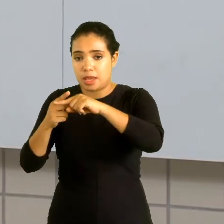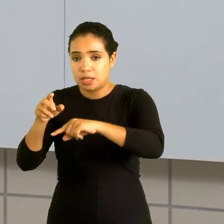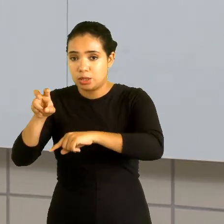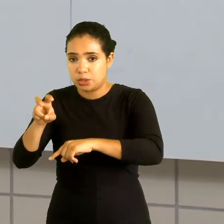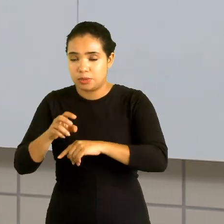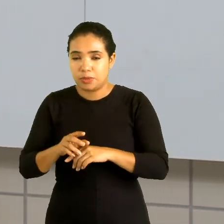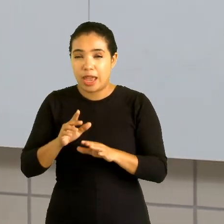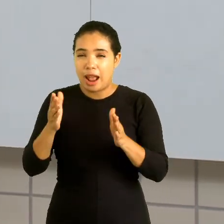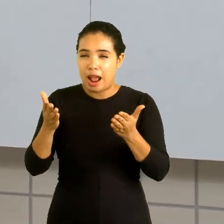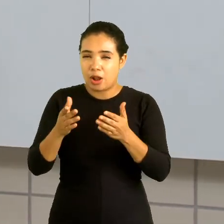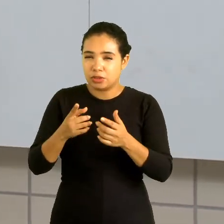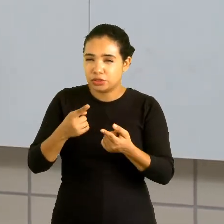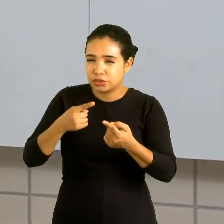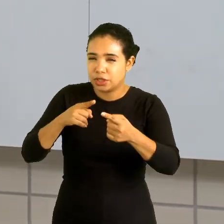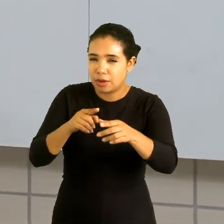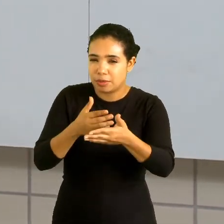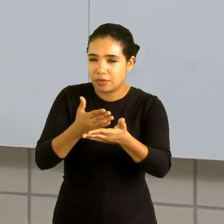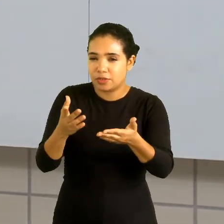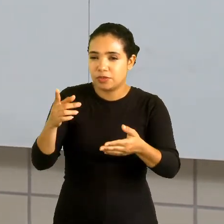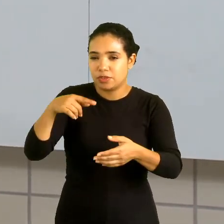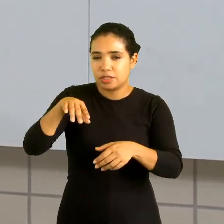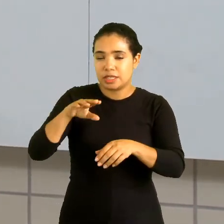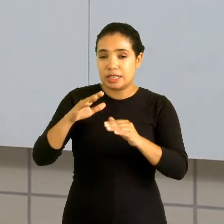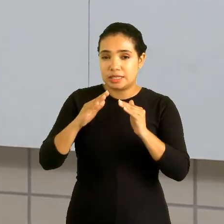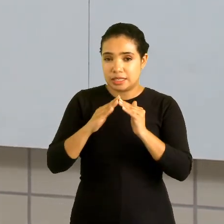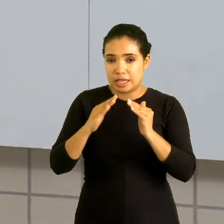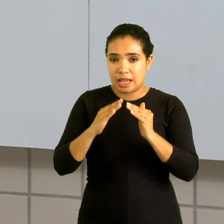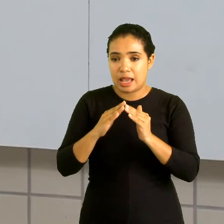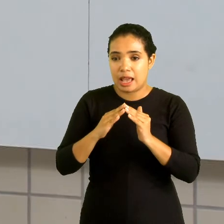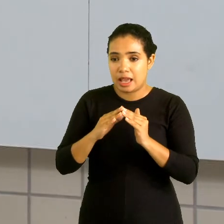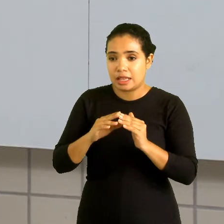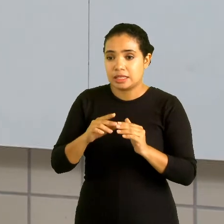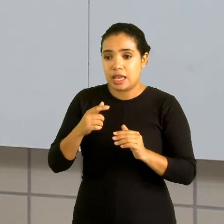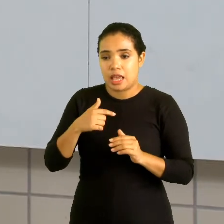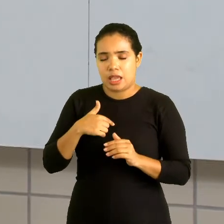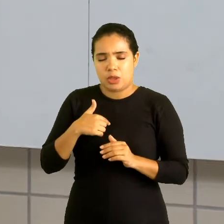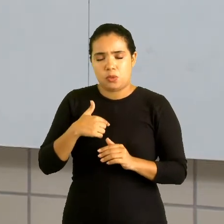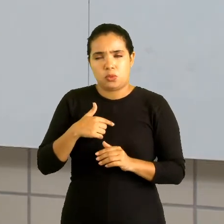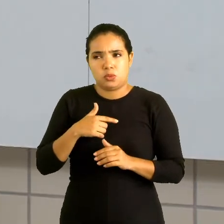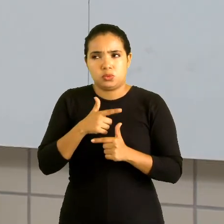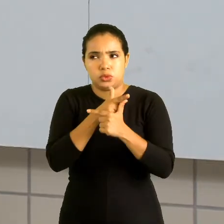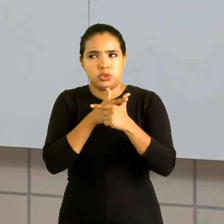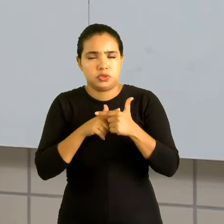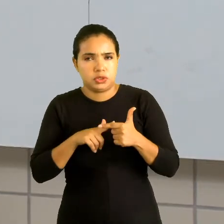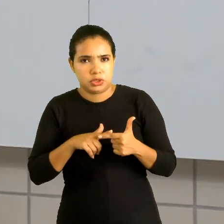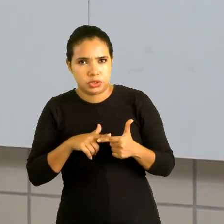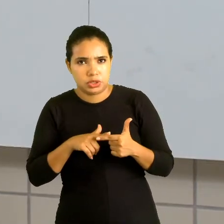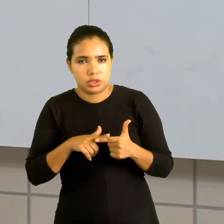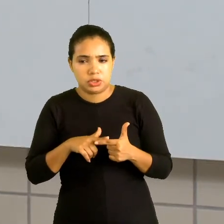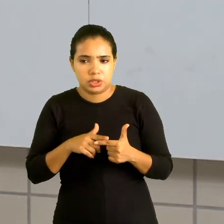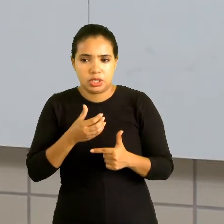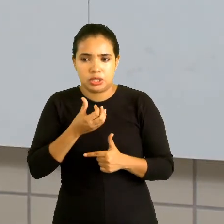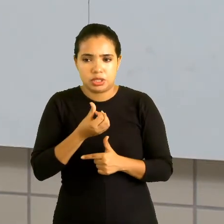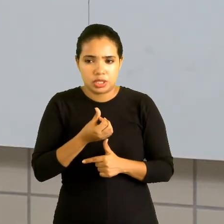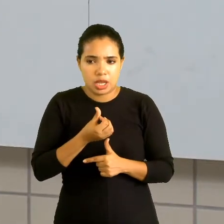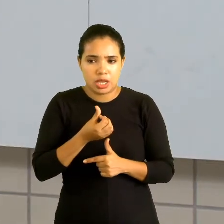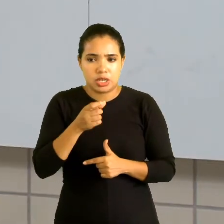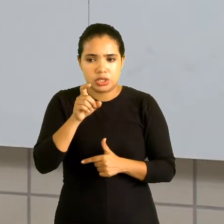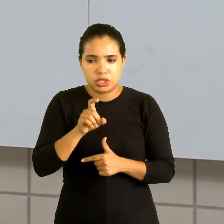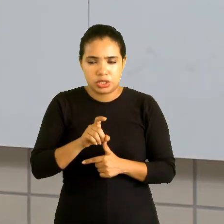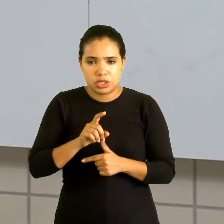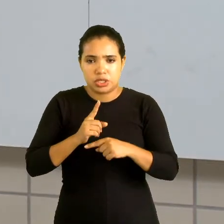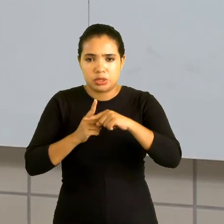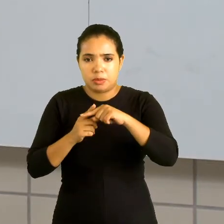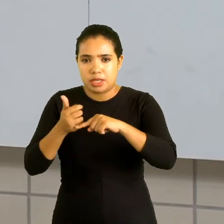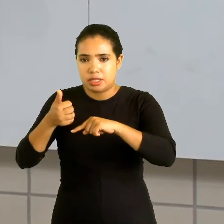lançar o desafio para vocês. Façam o seguinte, então. Já que quando eu dividir 6x ao quadrado mais 10x